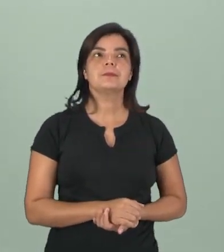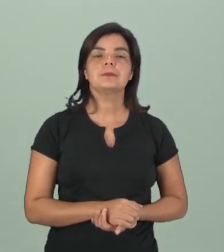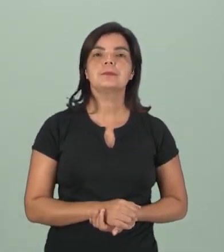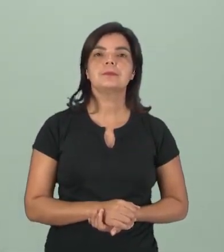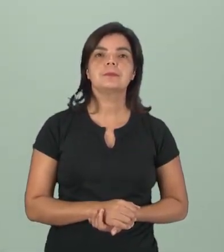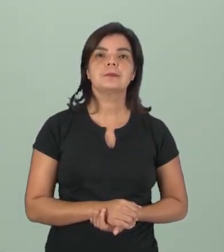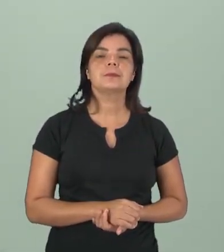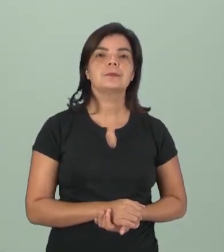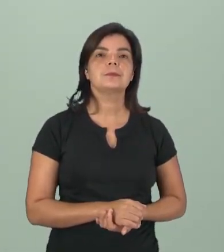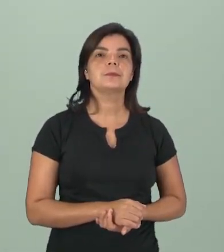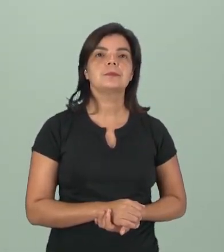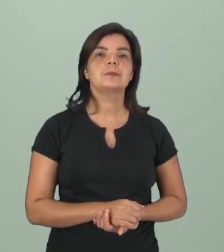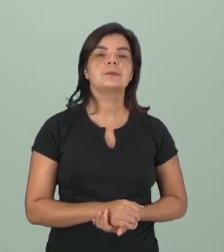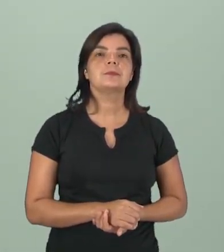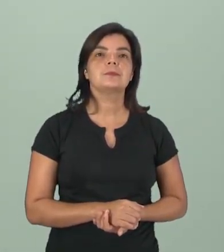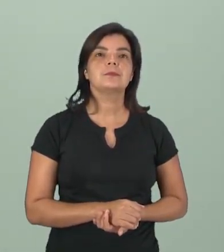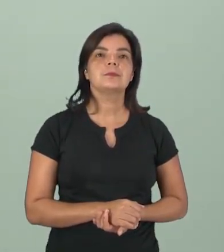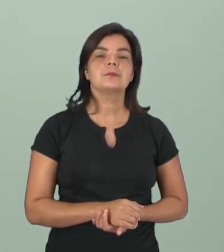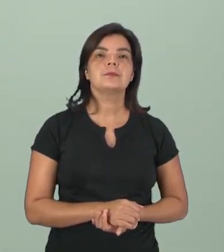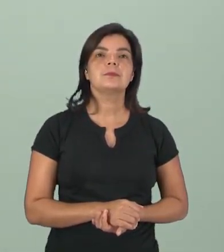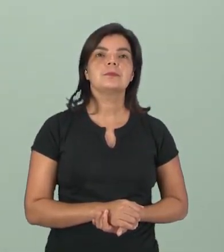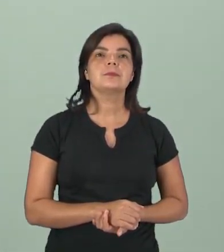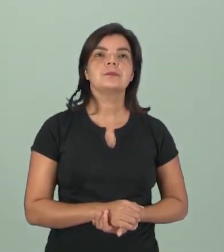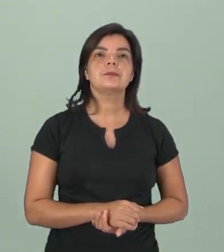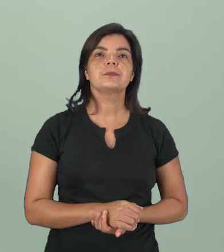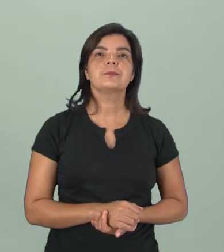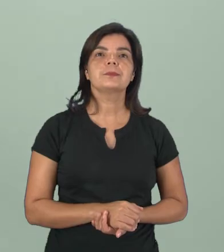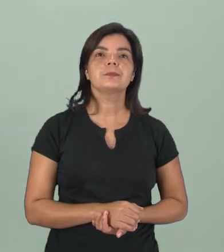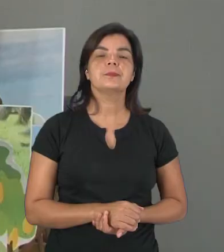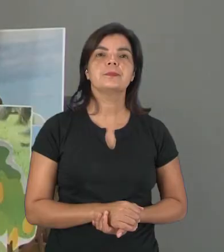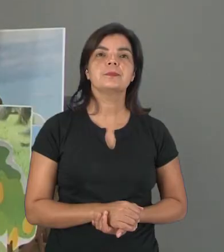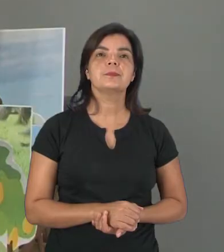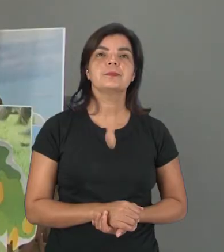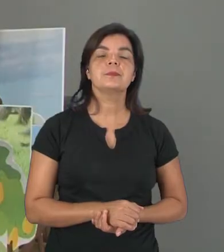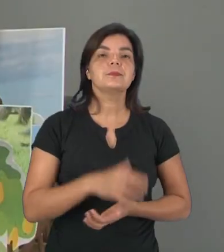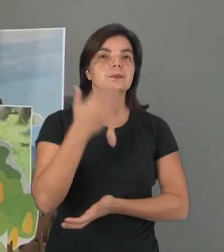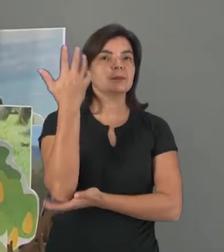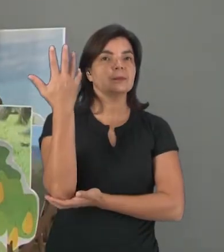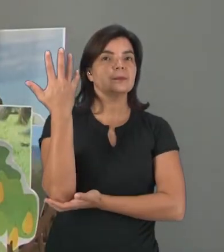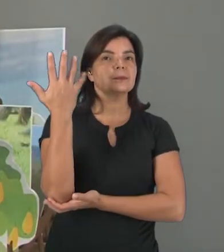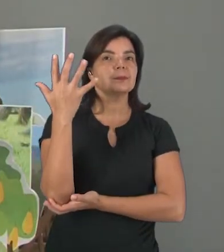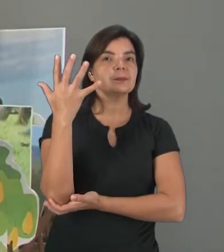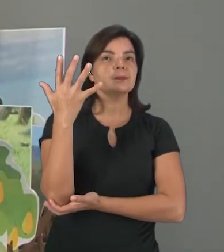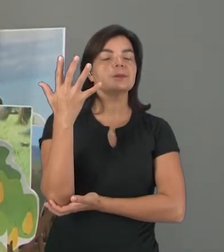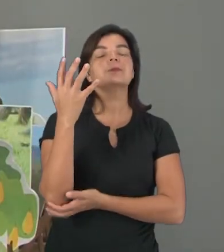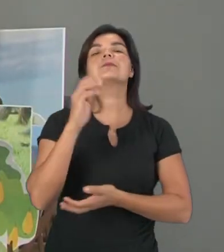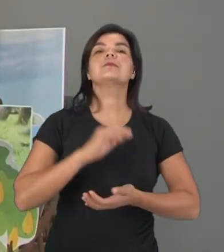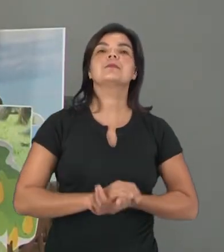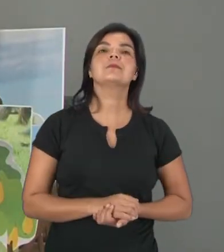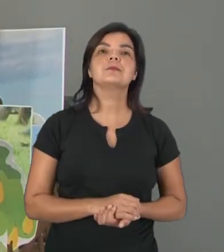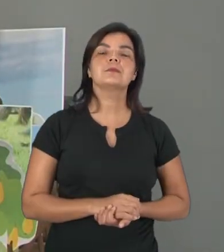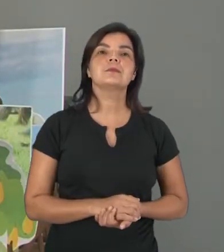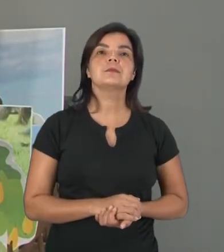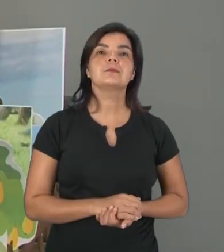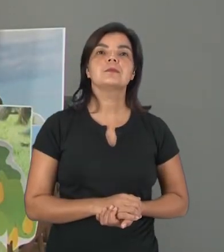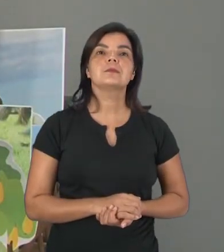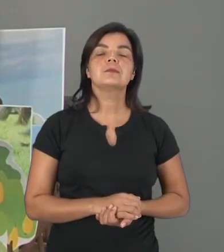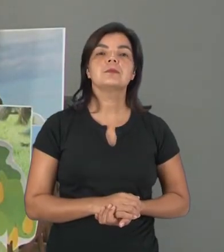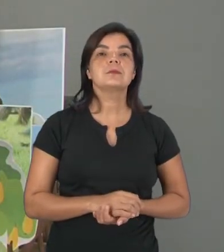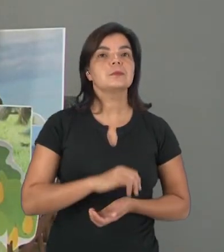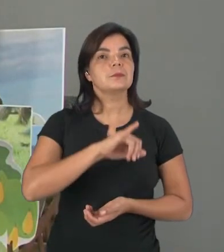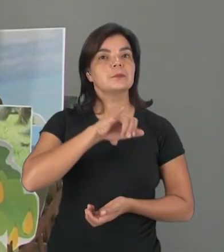Vamos conhecer uma outra. Esta árvore é a árvore